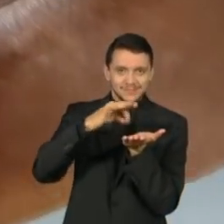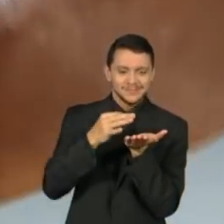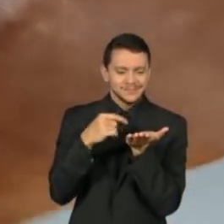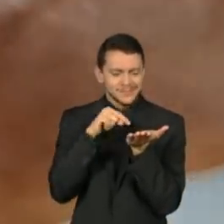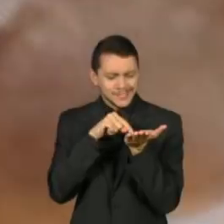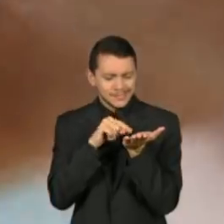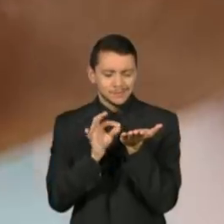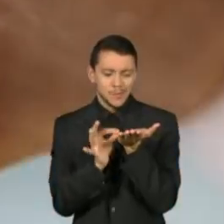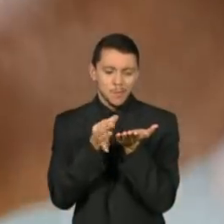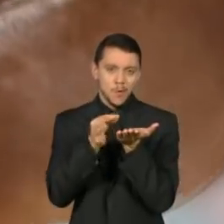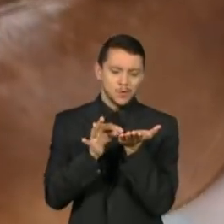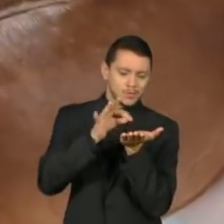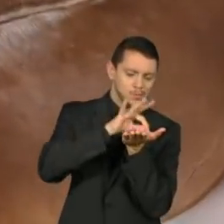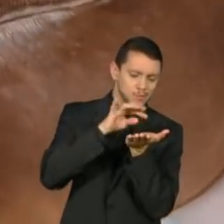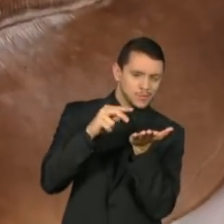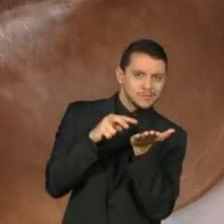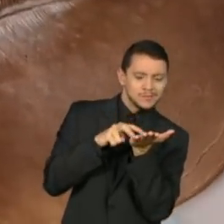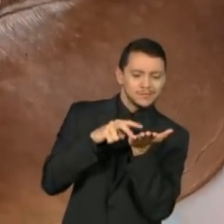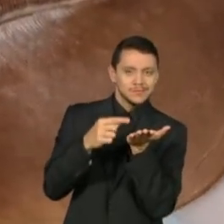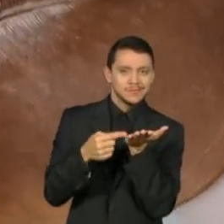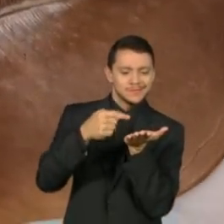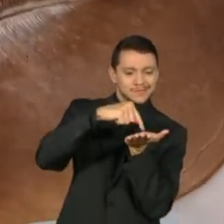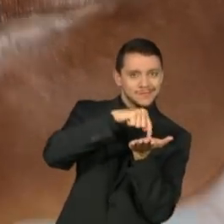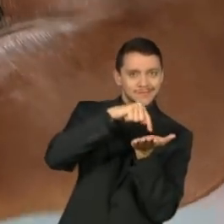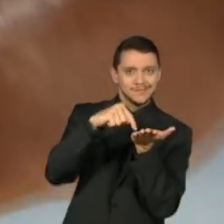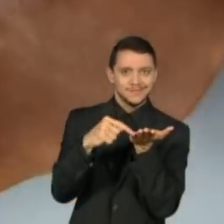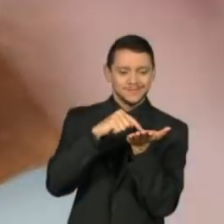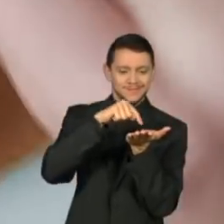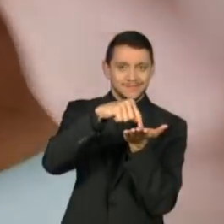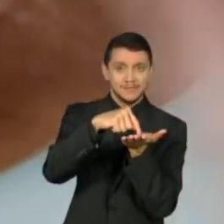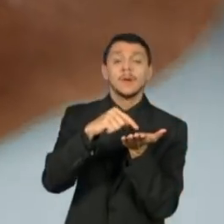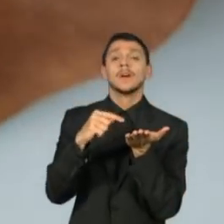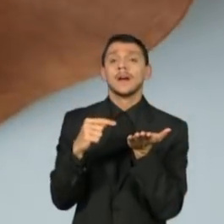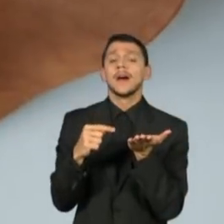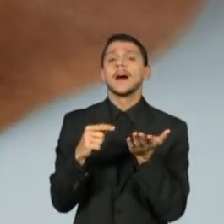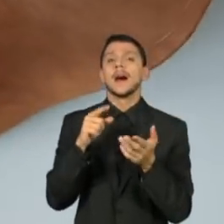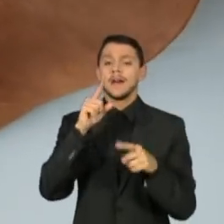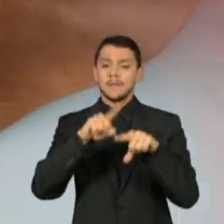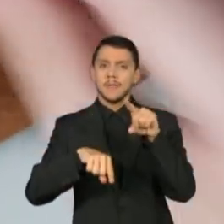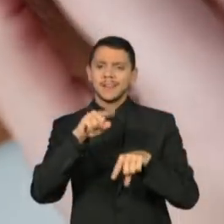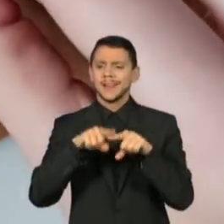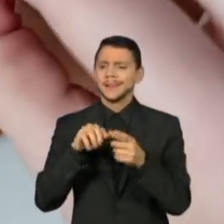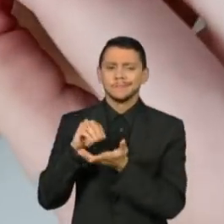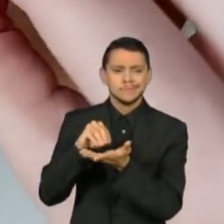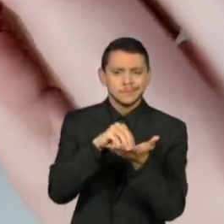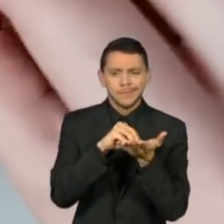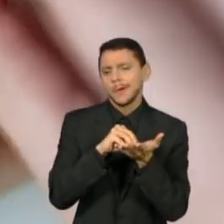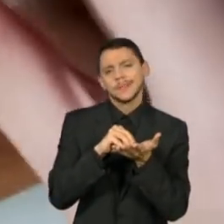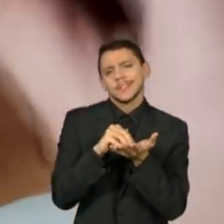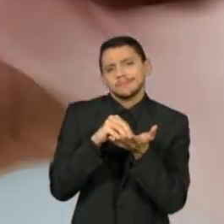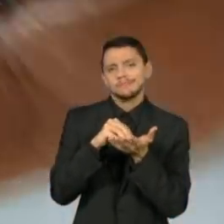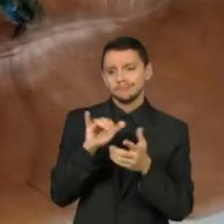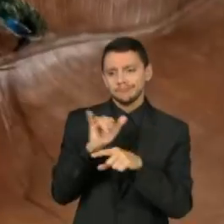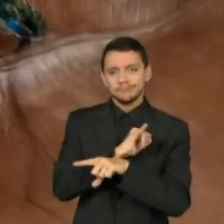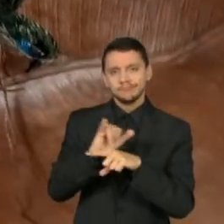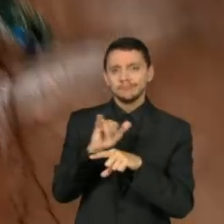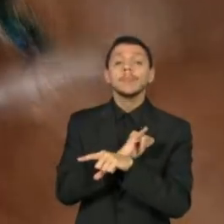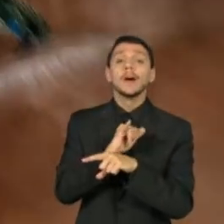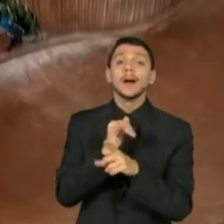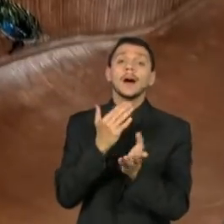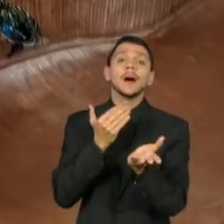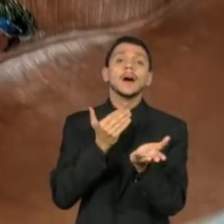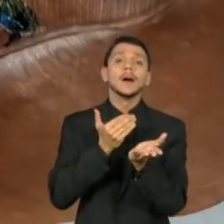a outra. Então, assim, foi meio que uma falta, assim, de material ali na hora. E daí, por isso, comecei